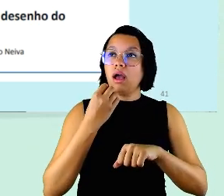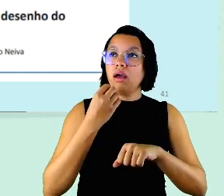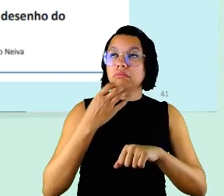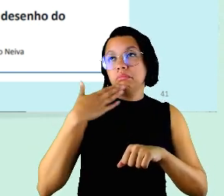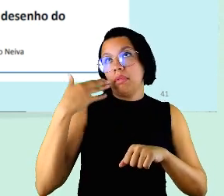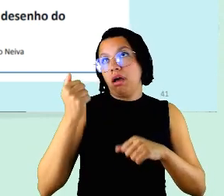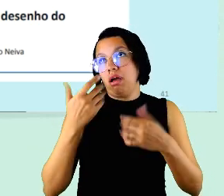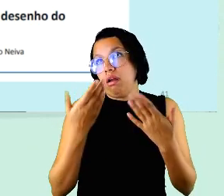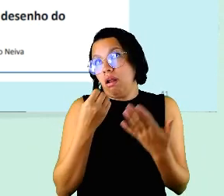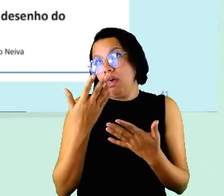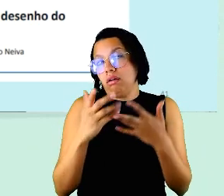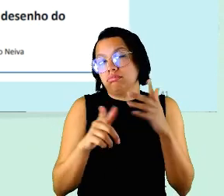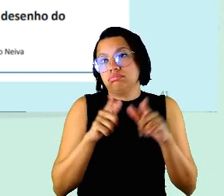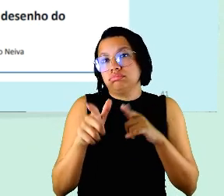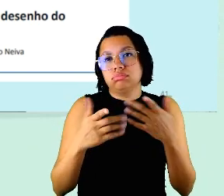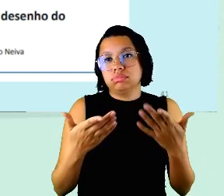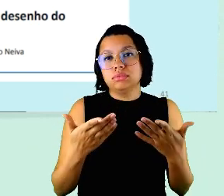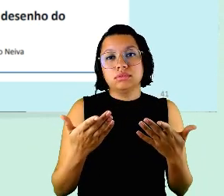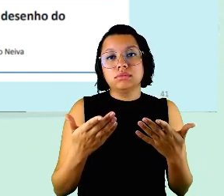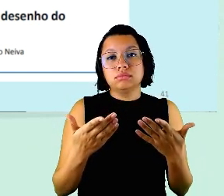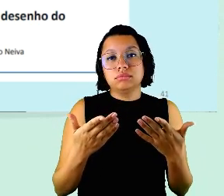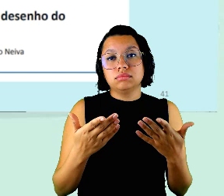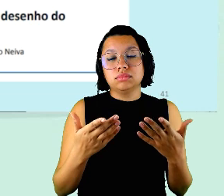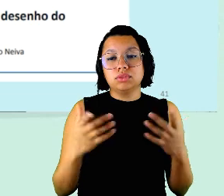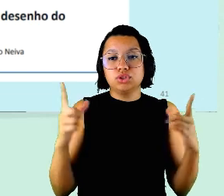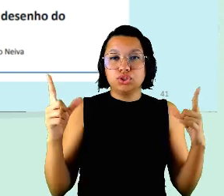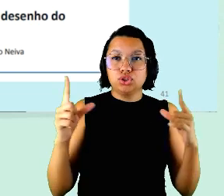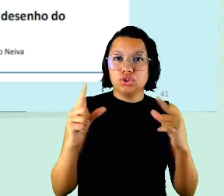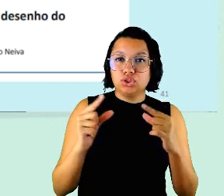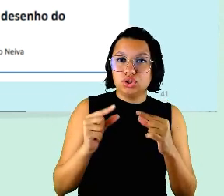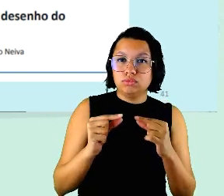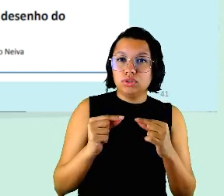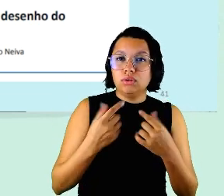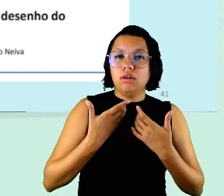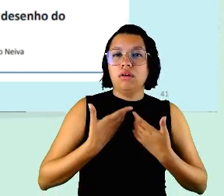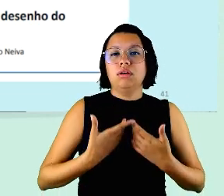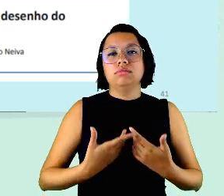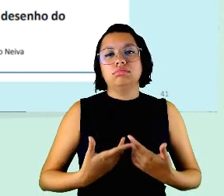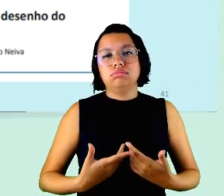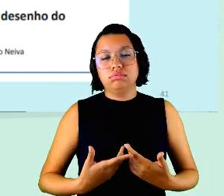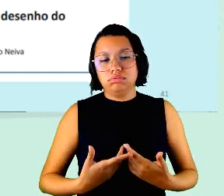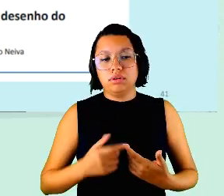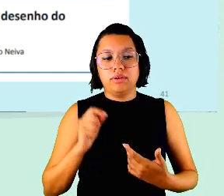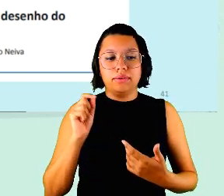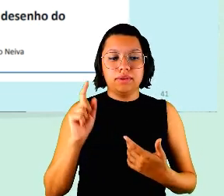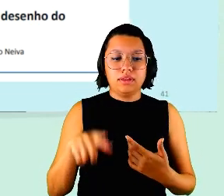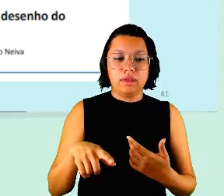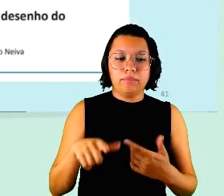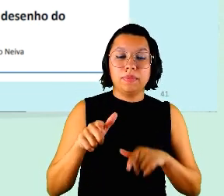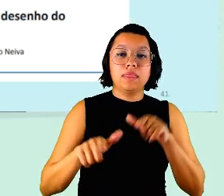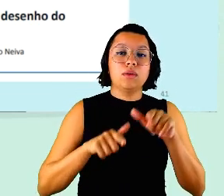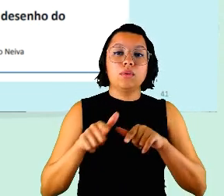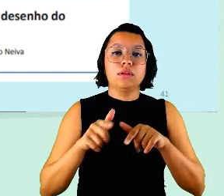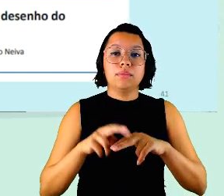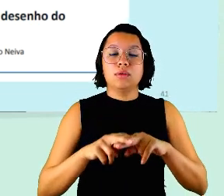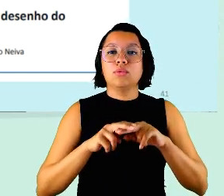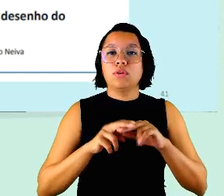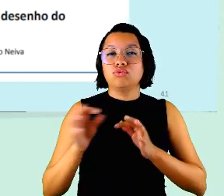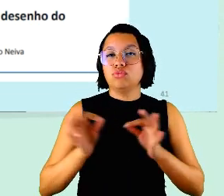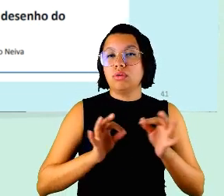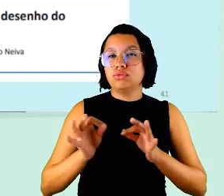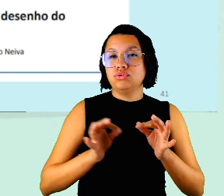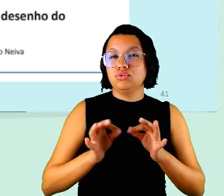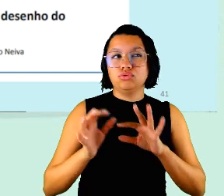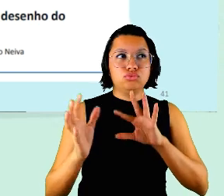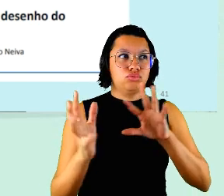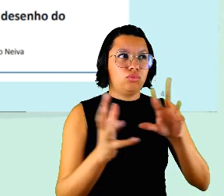que demande menos essa carga essa sobrecarga que é do trabalho por ajuste mútuo a gente trabalha